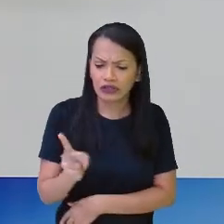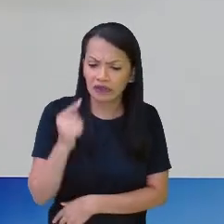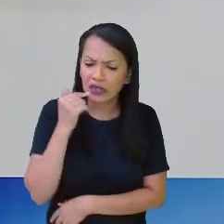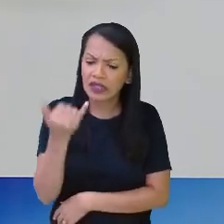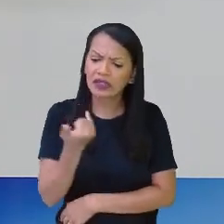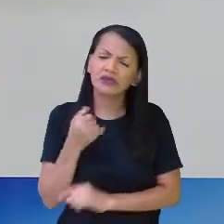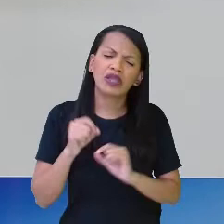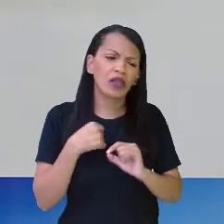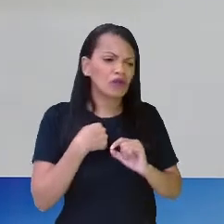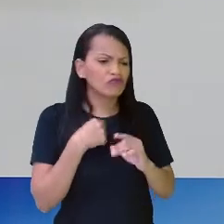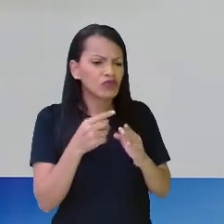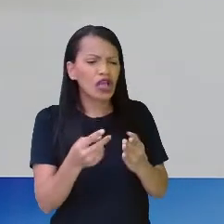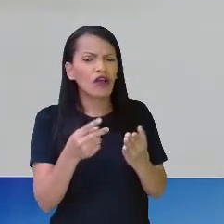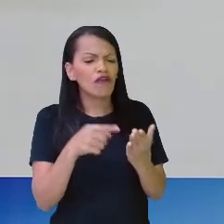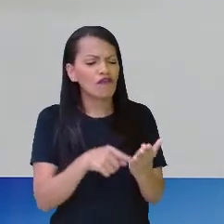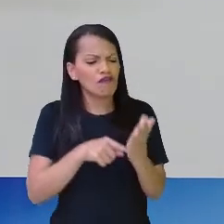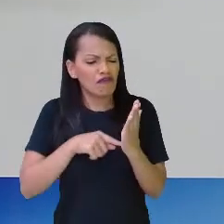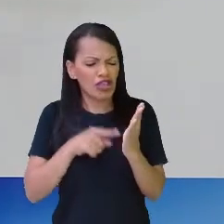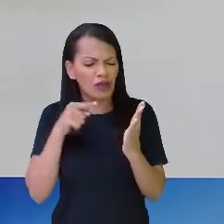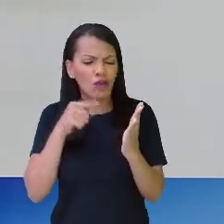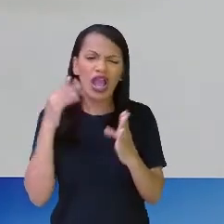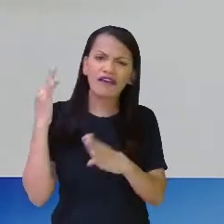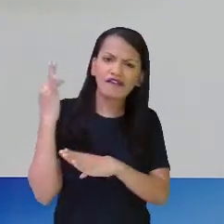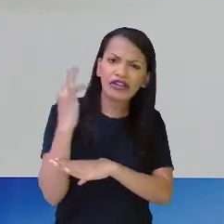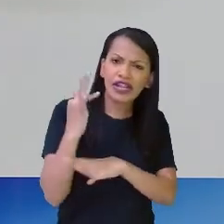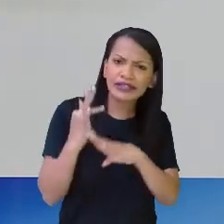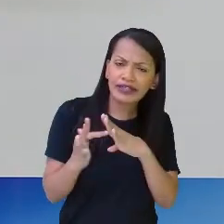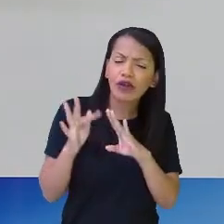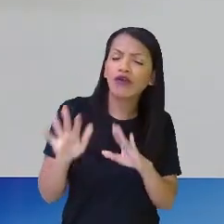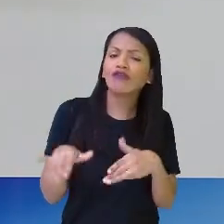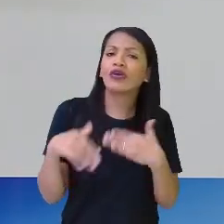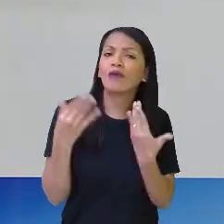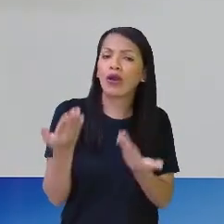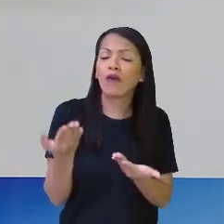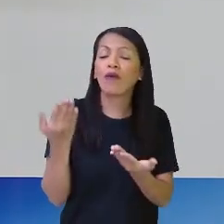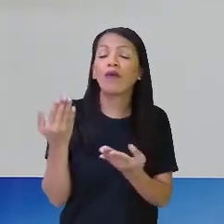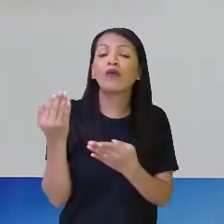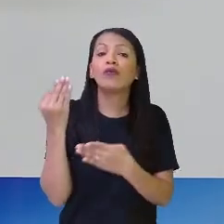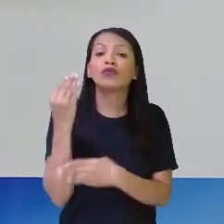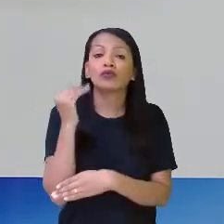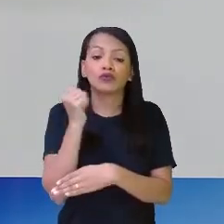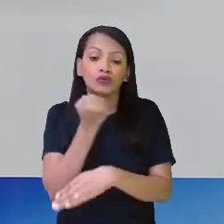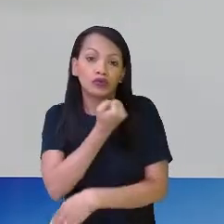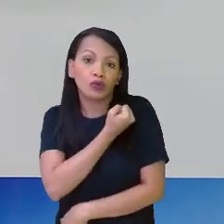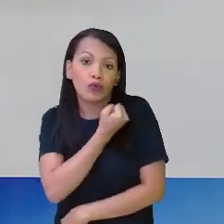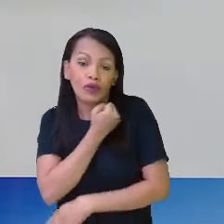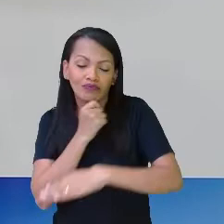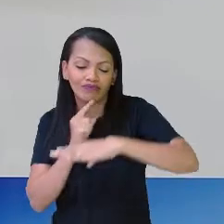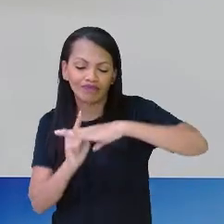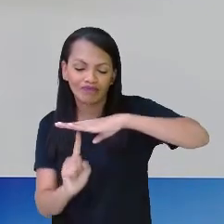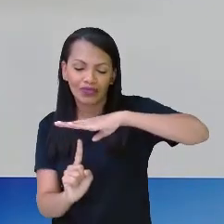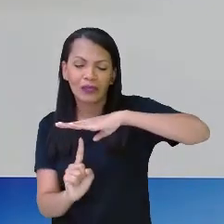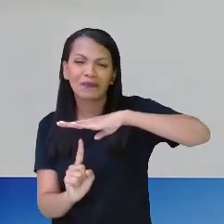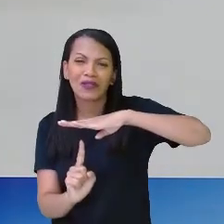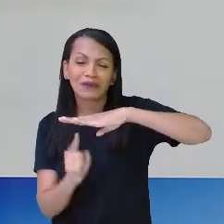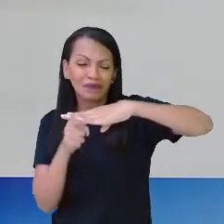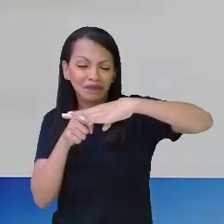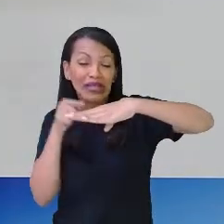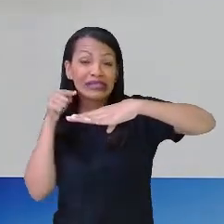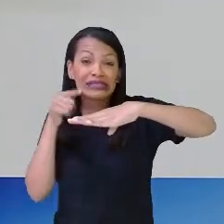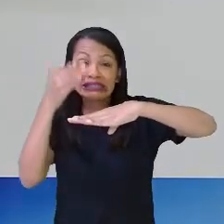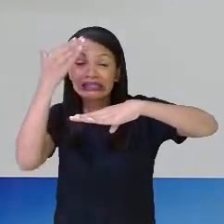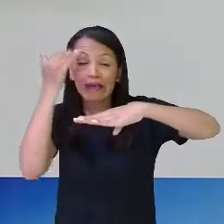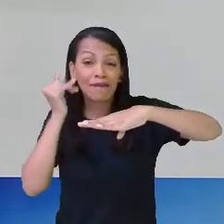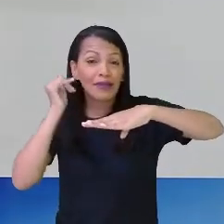quando eu pegar uma fração, eu tenho que olhar o número que está no denominador para eu saber que o meu inteiro, seja ele qual for,